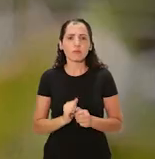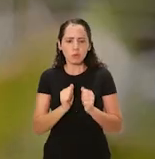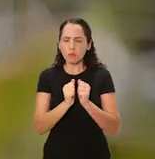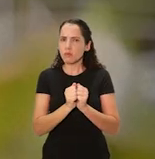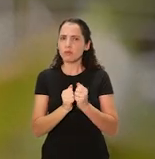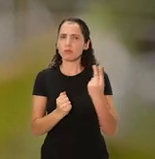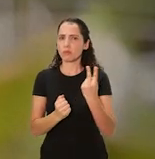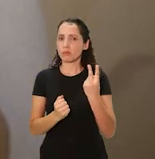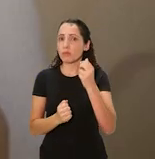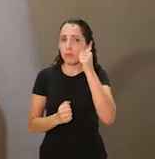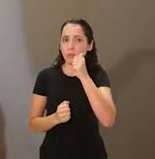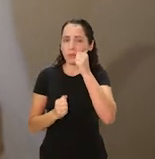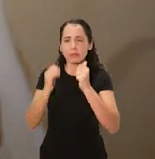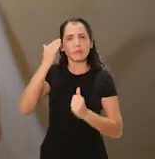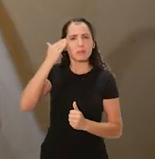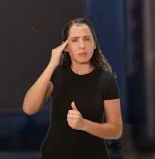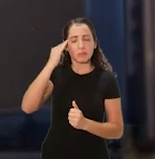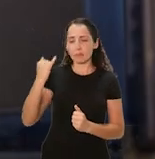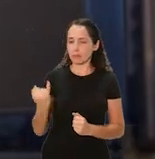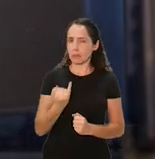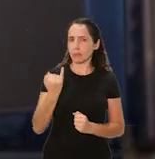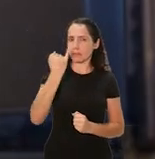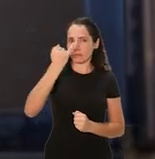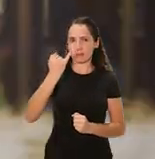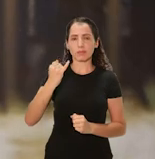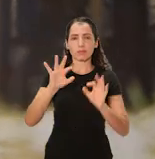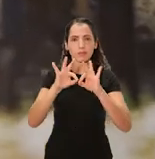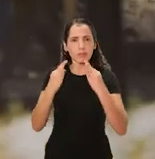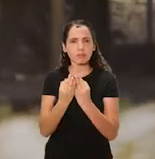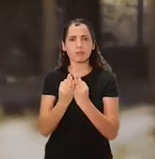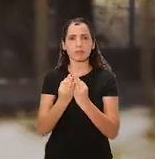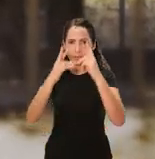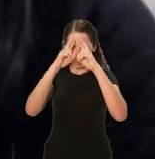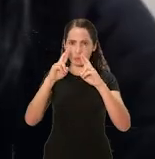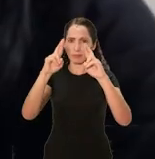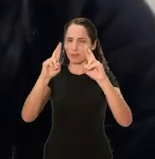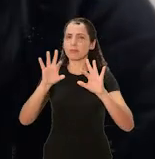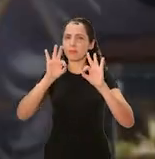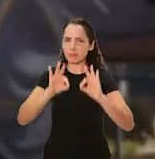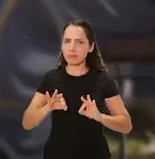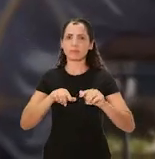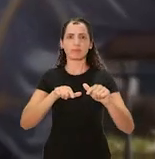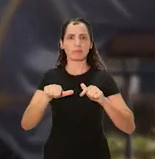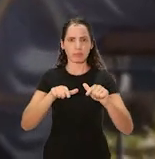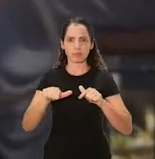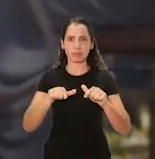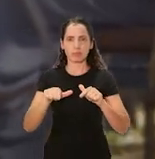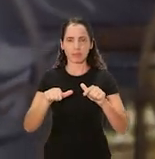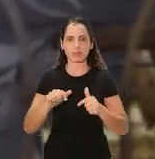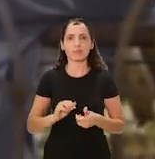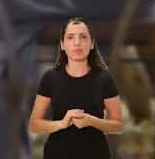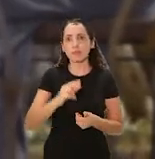Foi com essas duas mulheres que ele compreendeu o valor da família, do respeito, da honestidade, do trabalho.